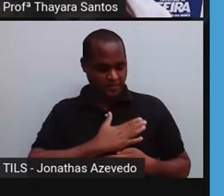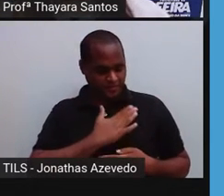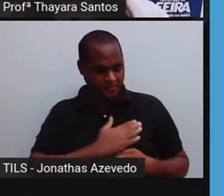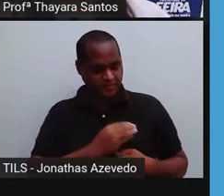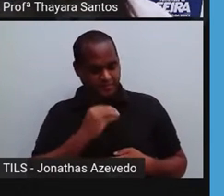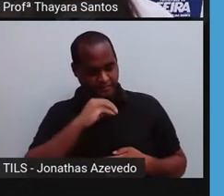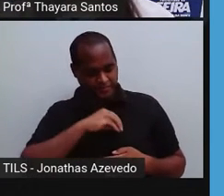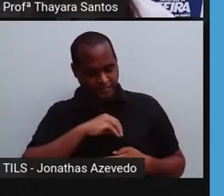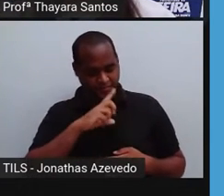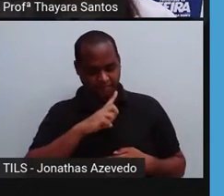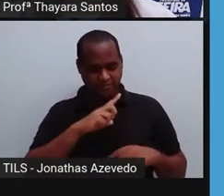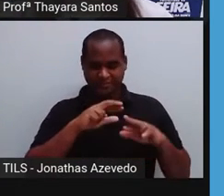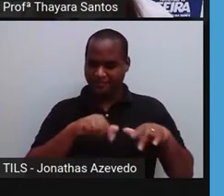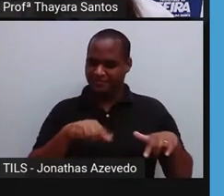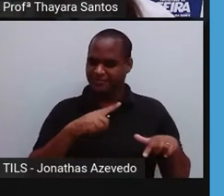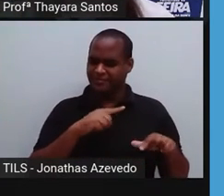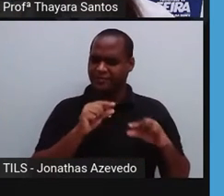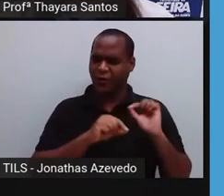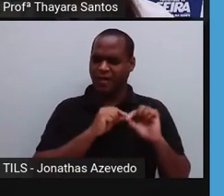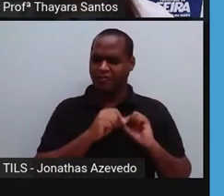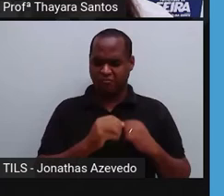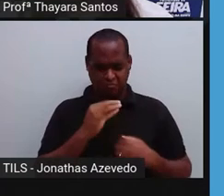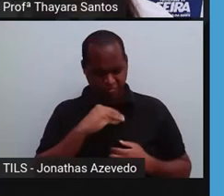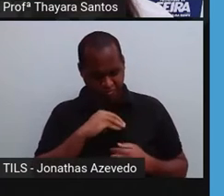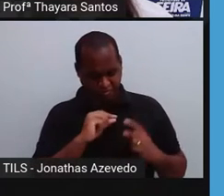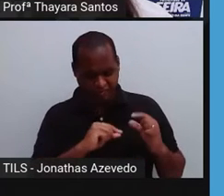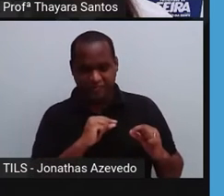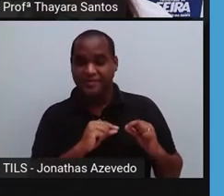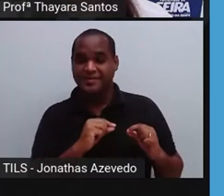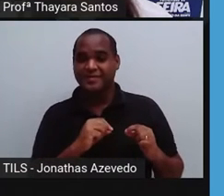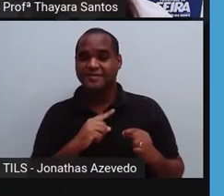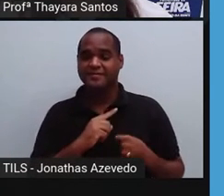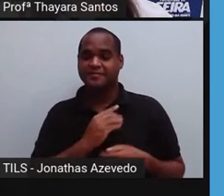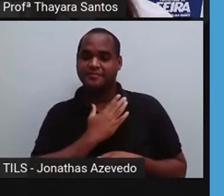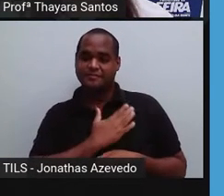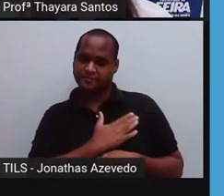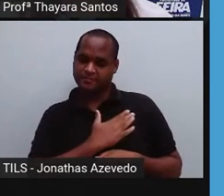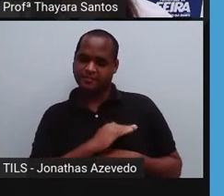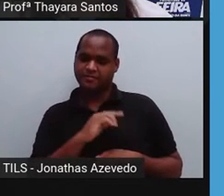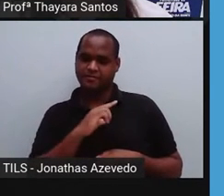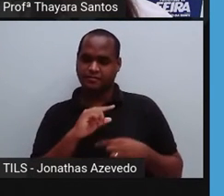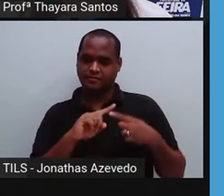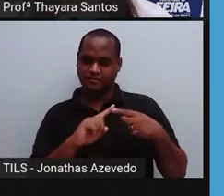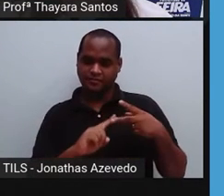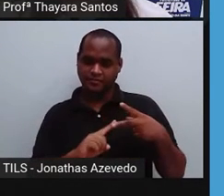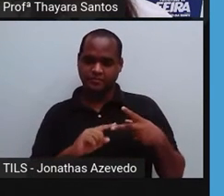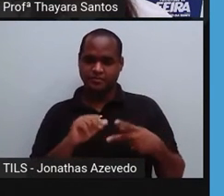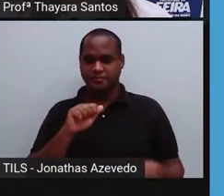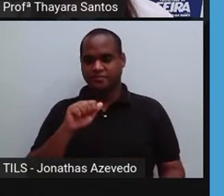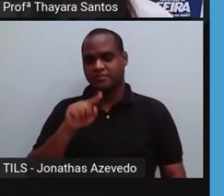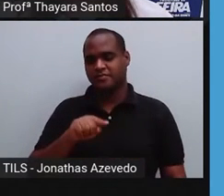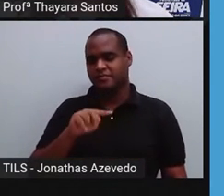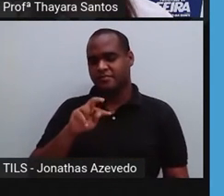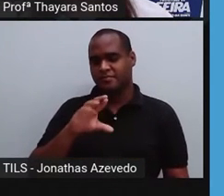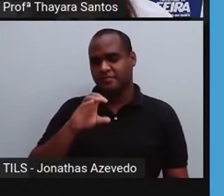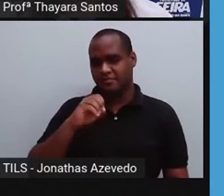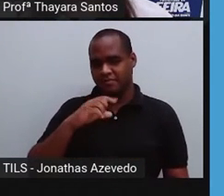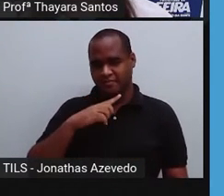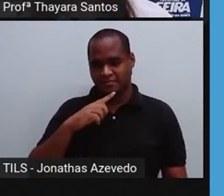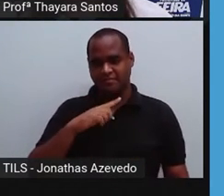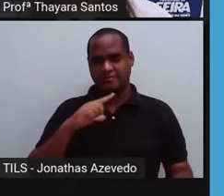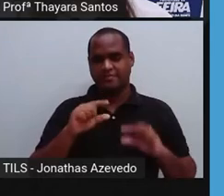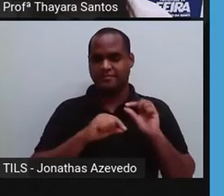enche essas cavidades. E que cavidades são essas? O coração, ele tem dois átrios, que são esses dois